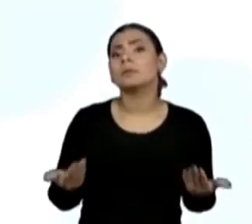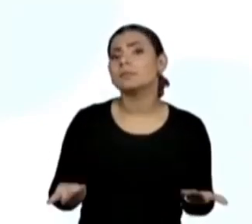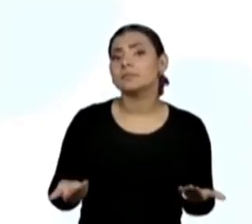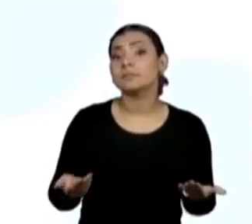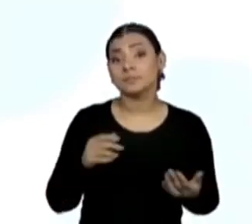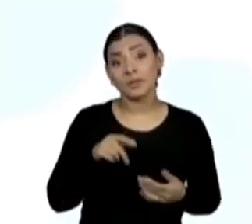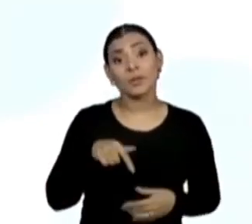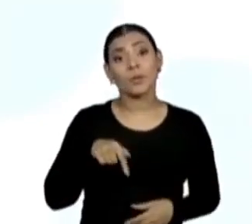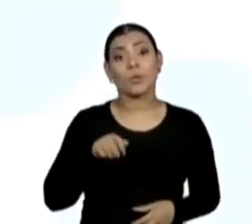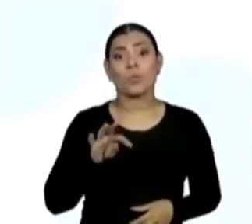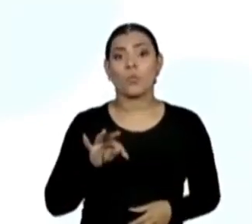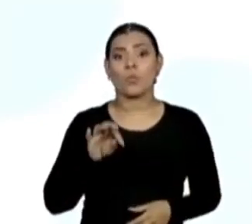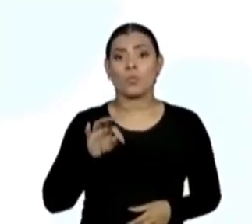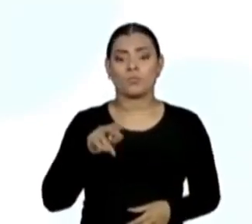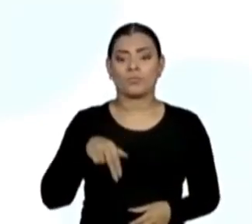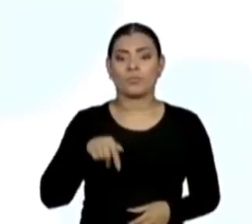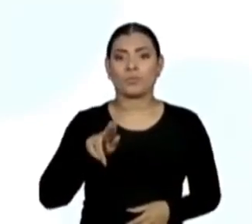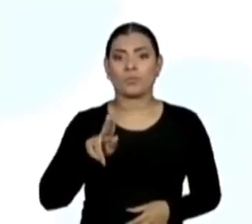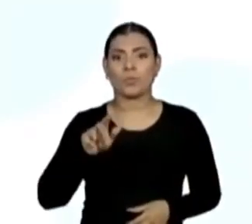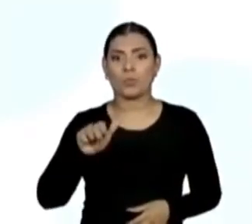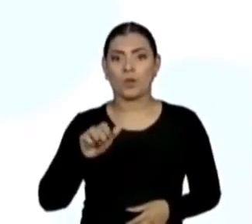Quadrado. Vamos registrar?